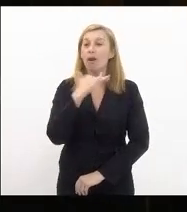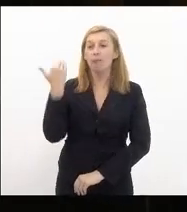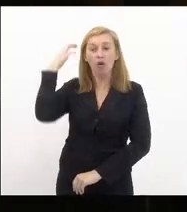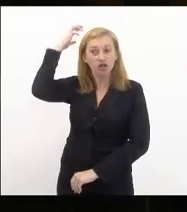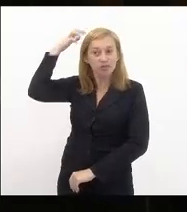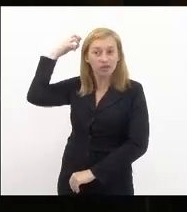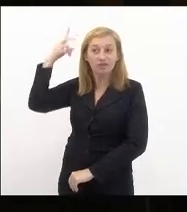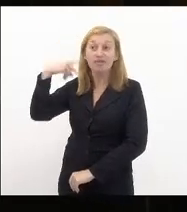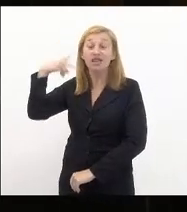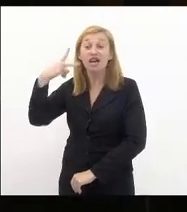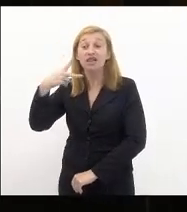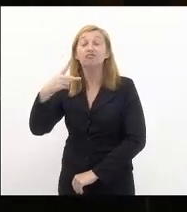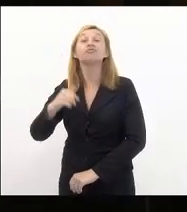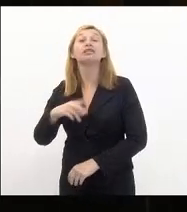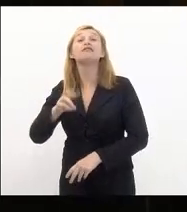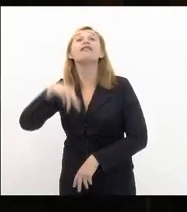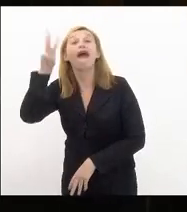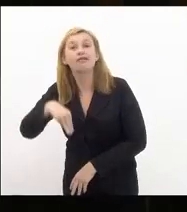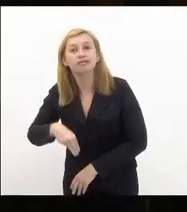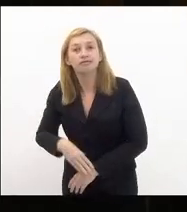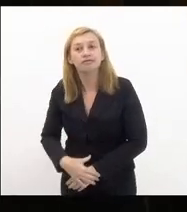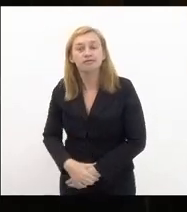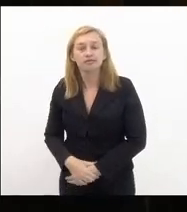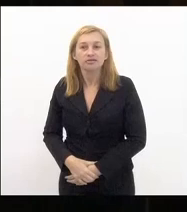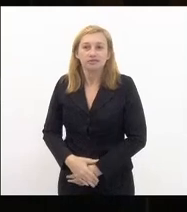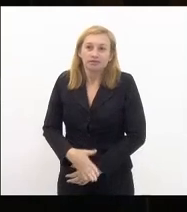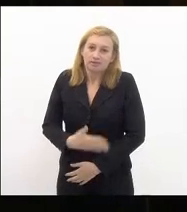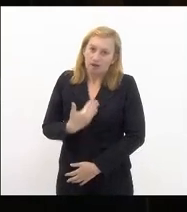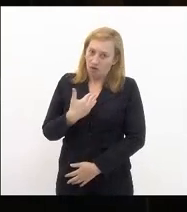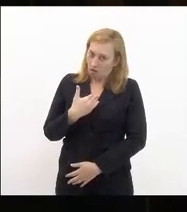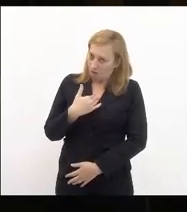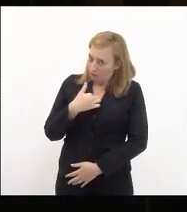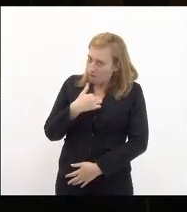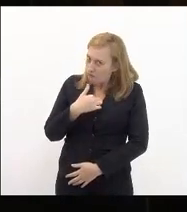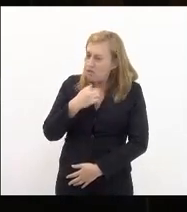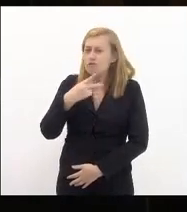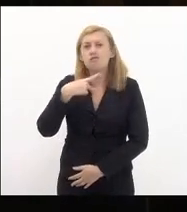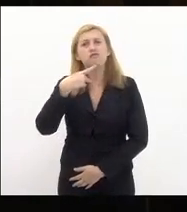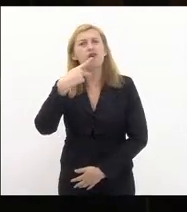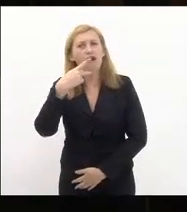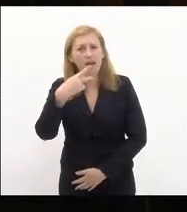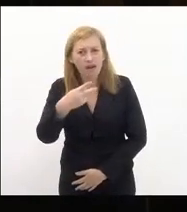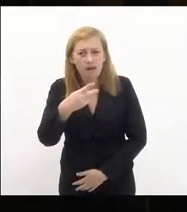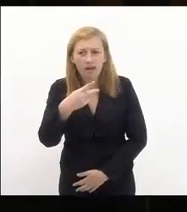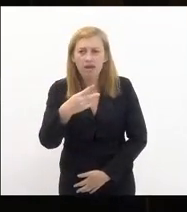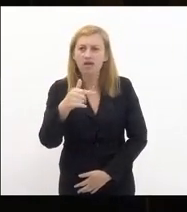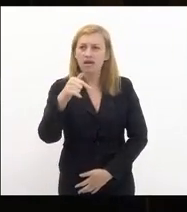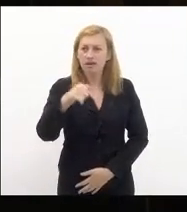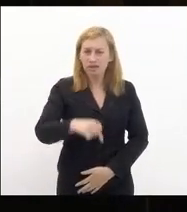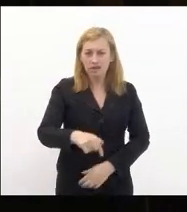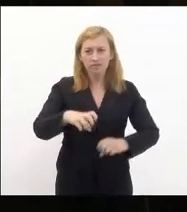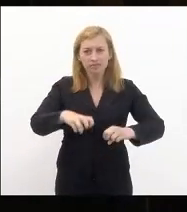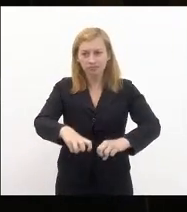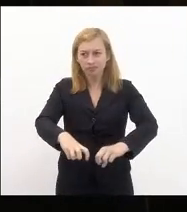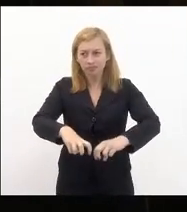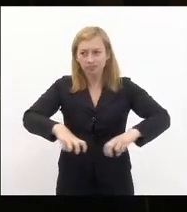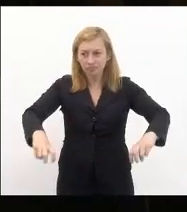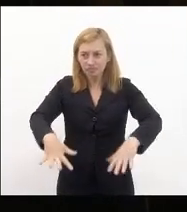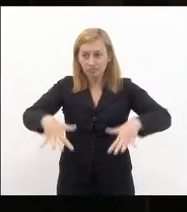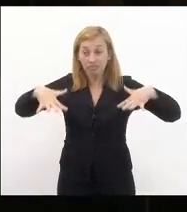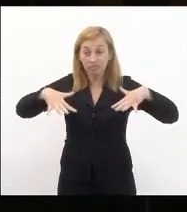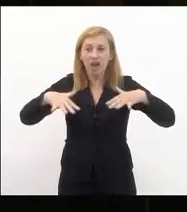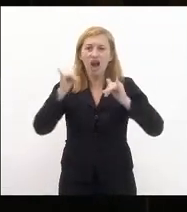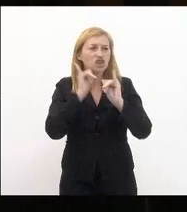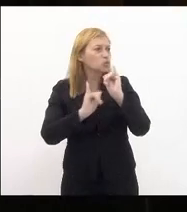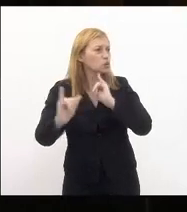deputada eu disse e trouxe aqui a esse plenário as